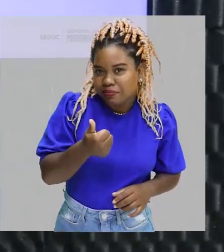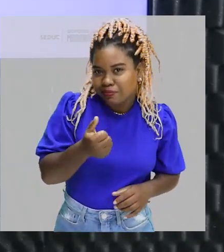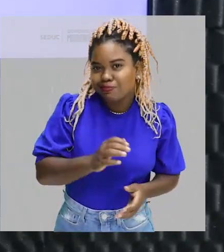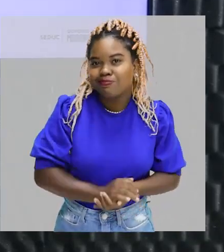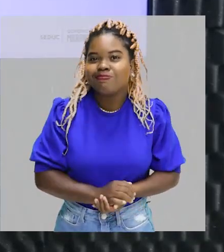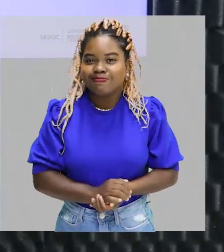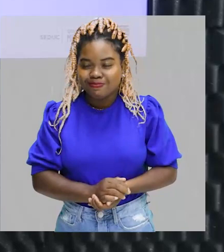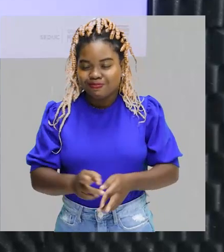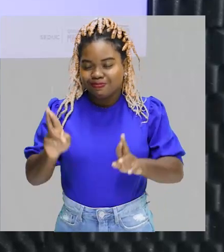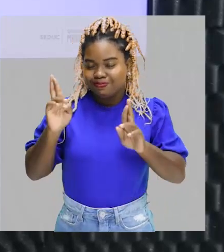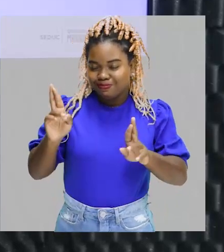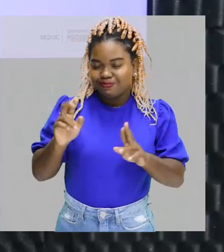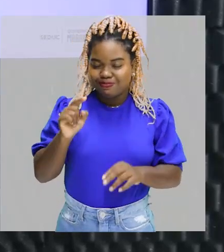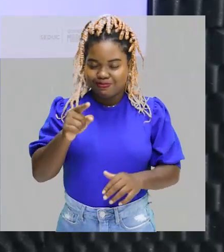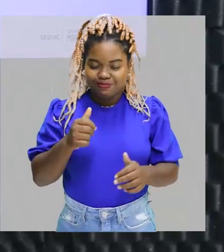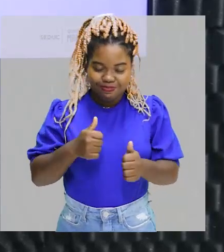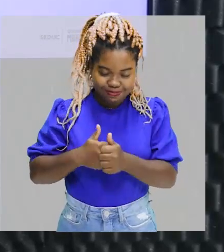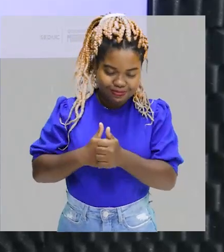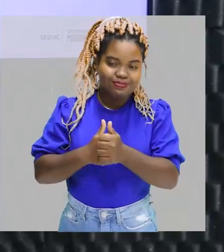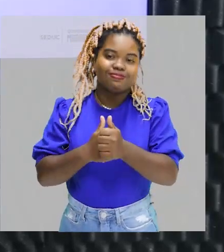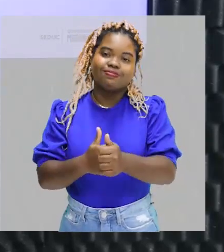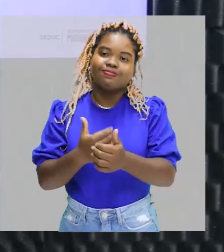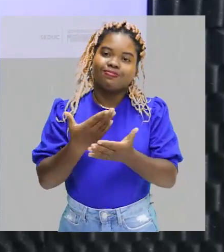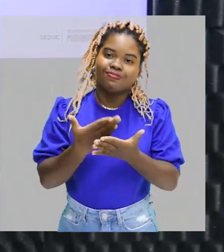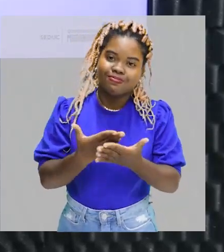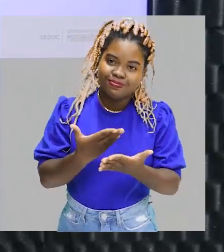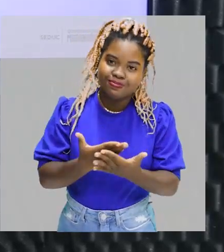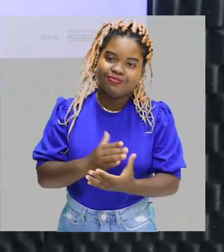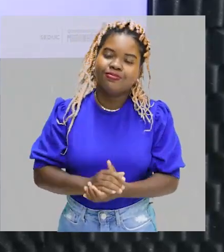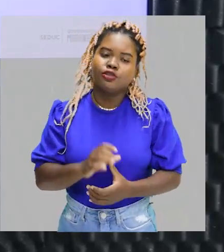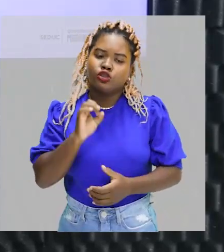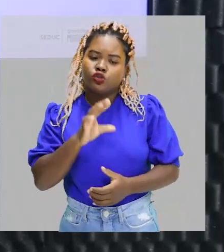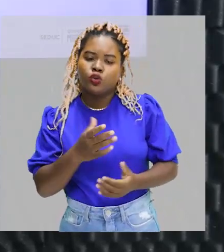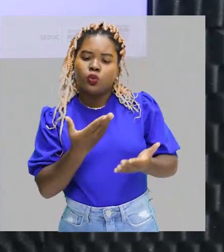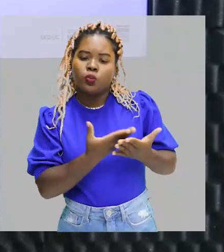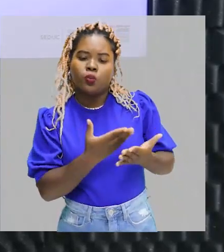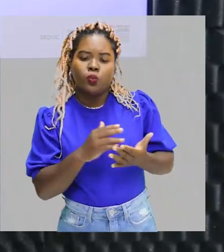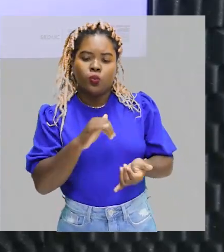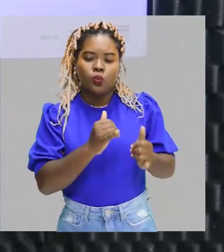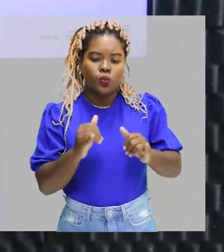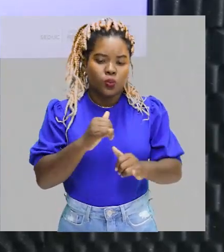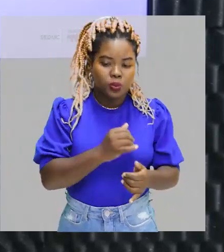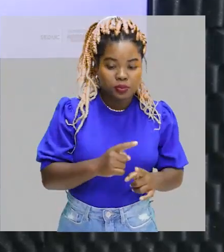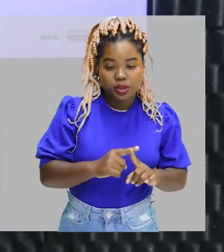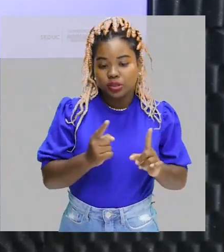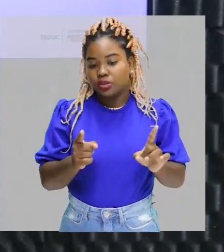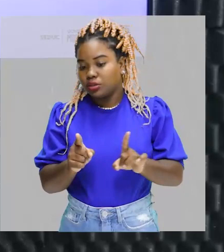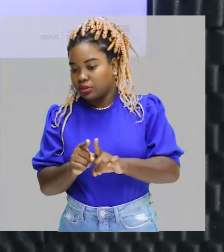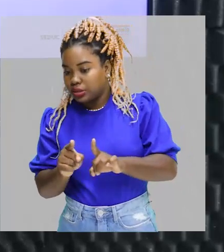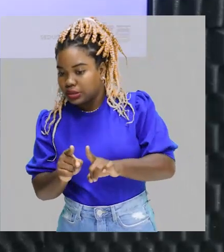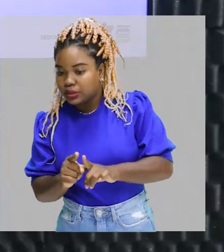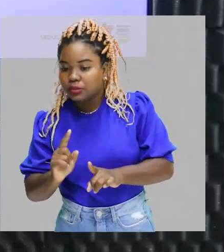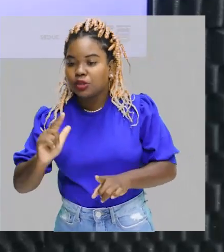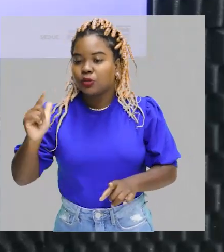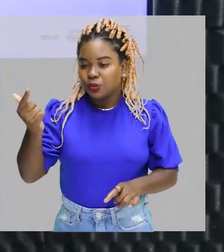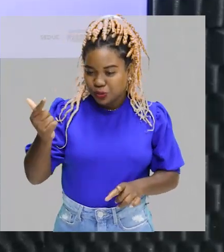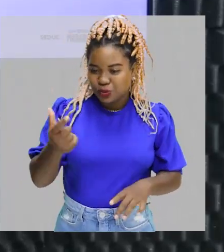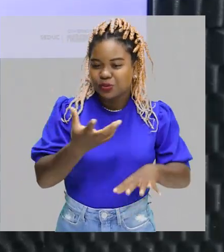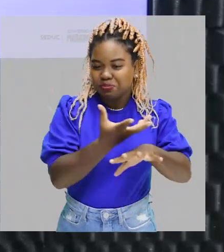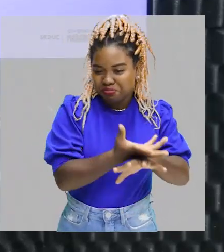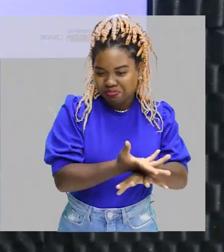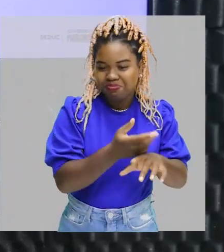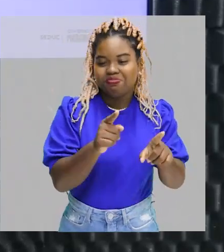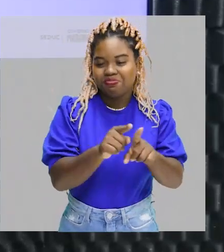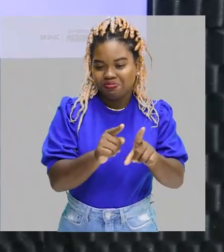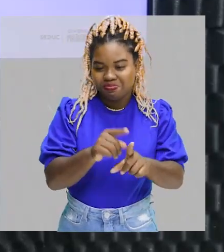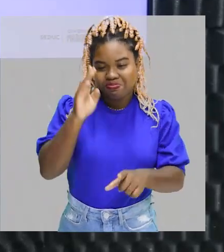Bom, espero que você esteja acompanhando as nossas aulas, não apenas as aulas de Química, mas também os outros componentes curriculares